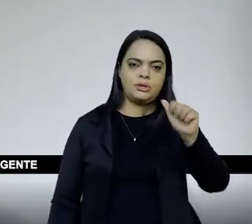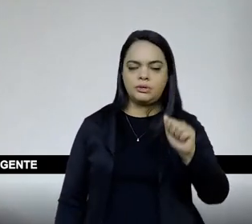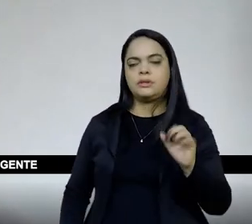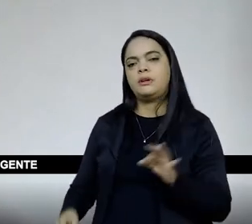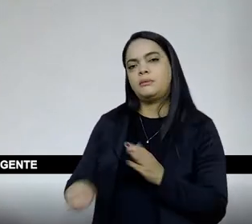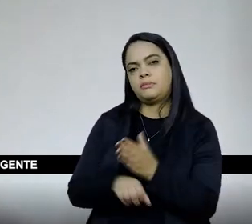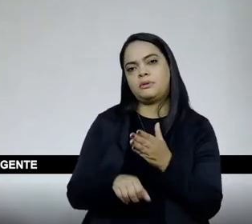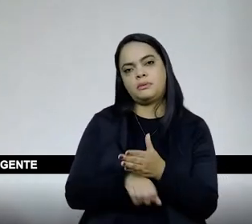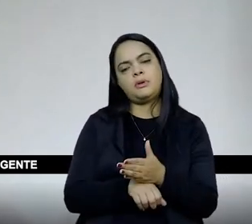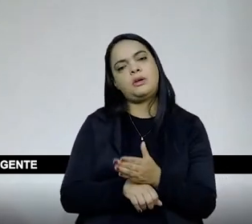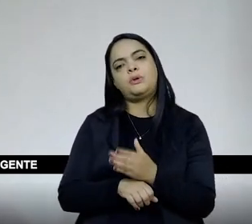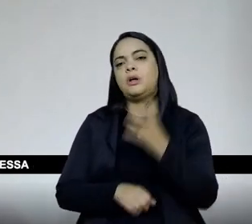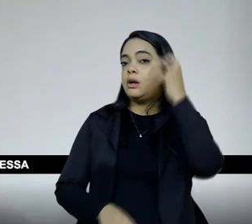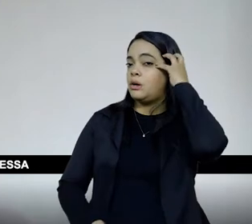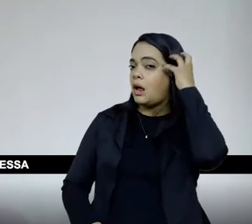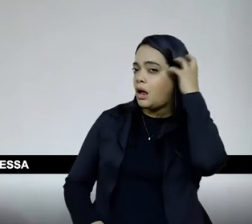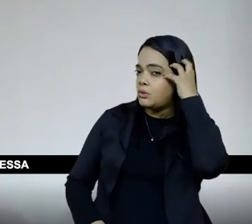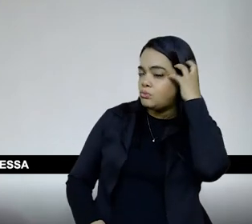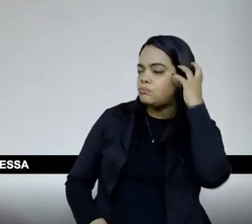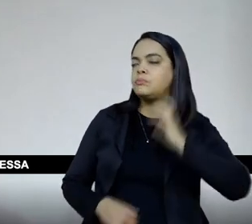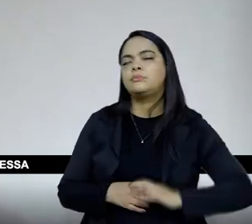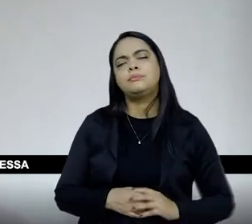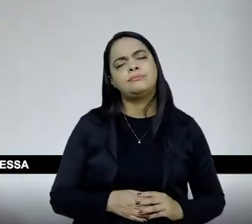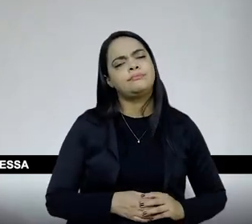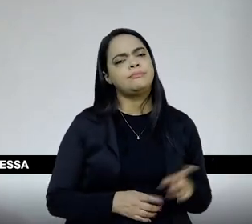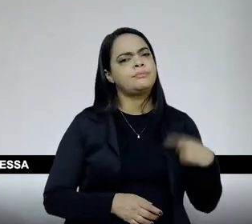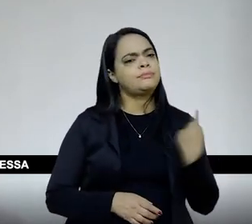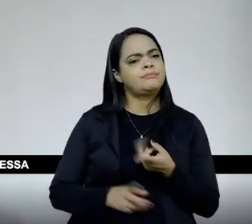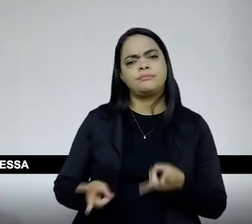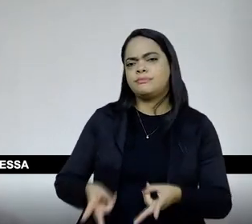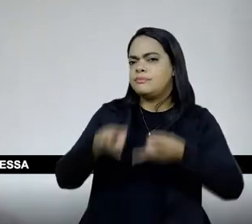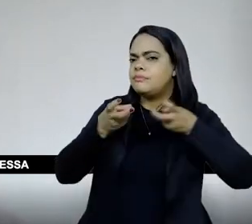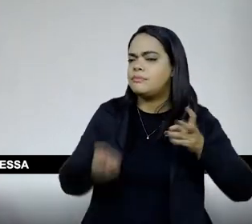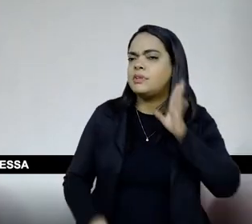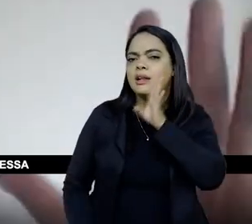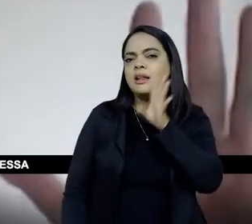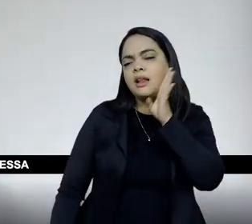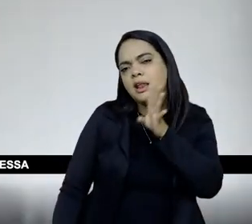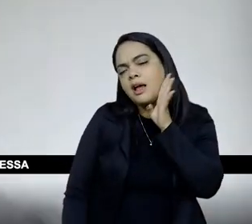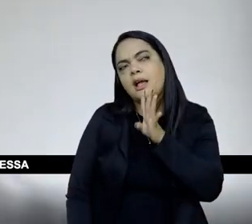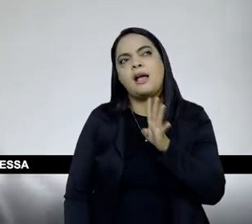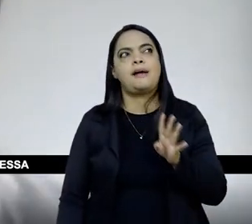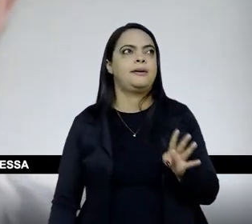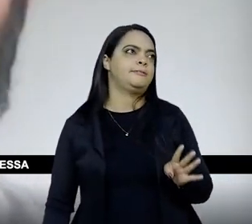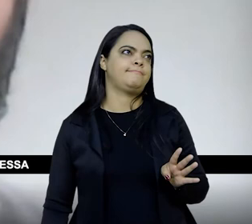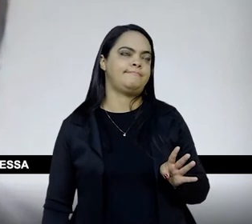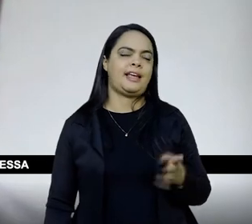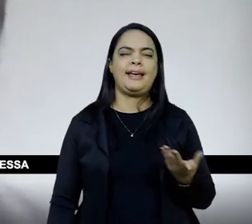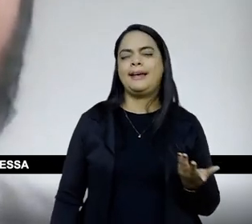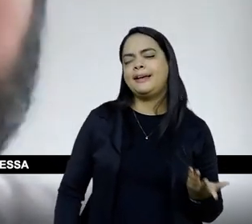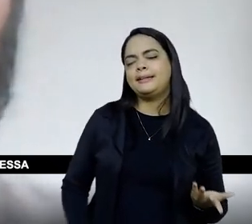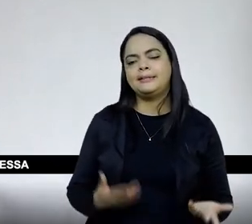programa de rádio, e a gente viu, desde que era legal a gente não imaginar uma, digamos assim,